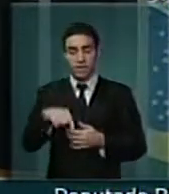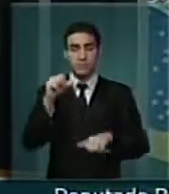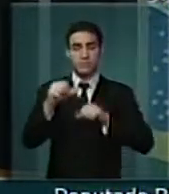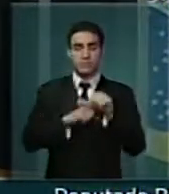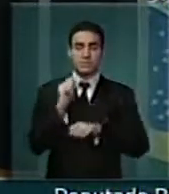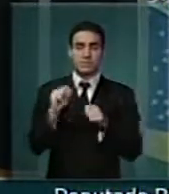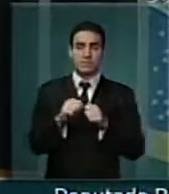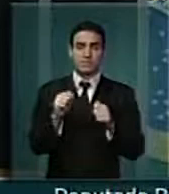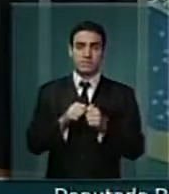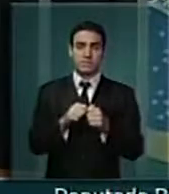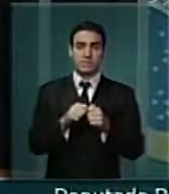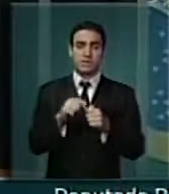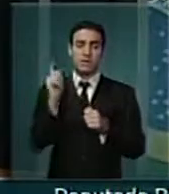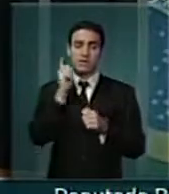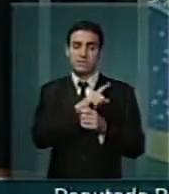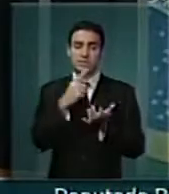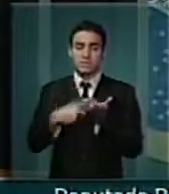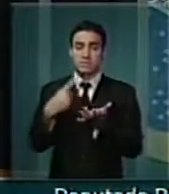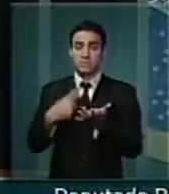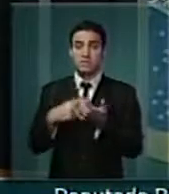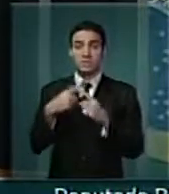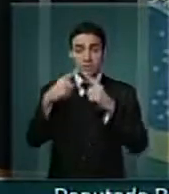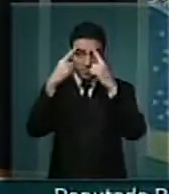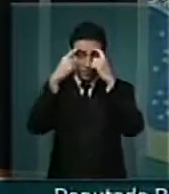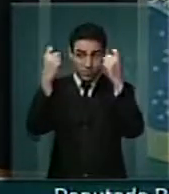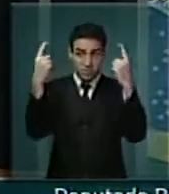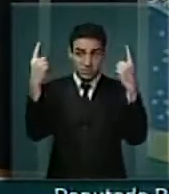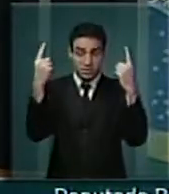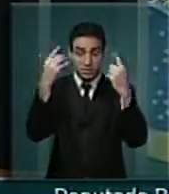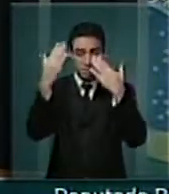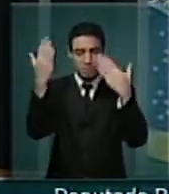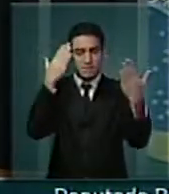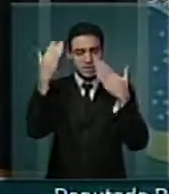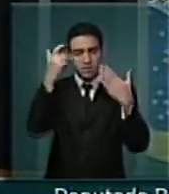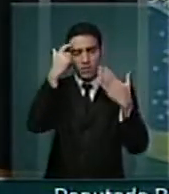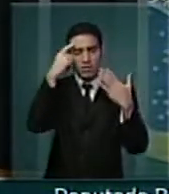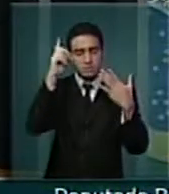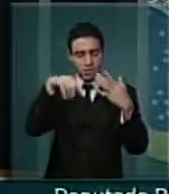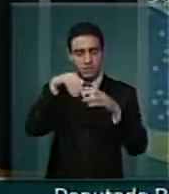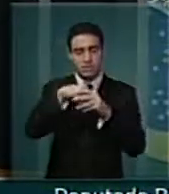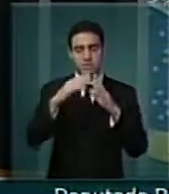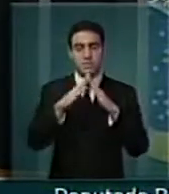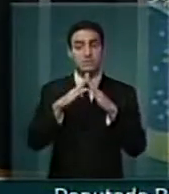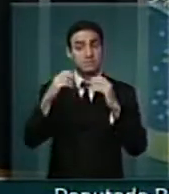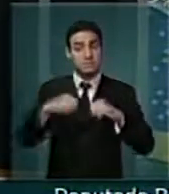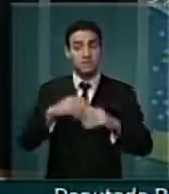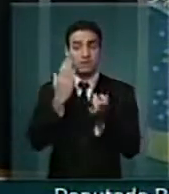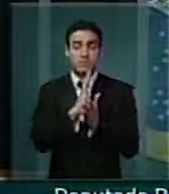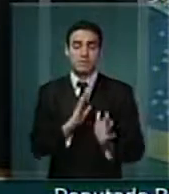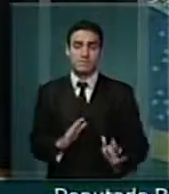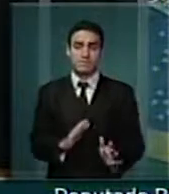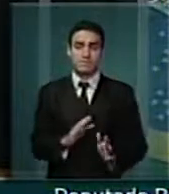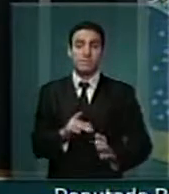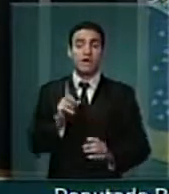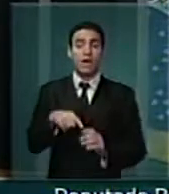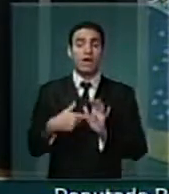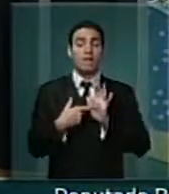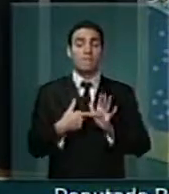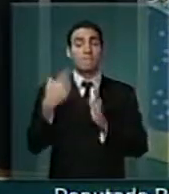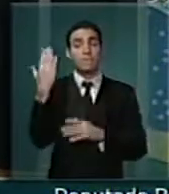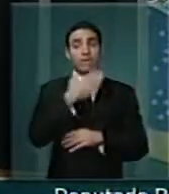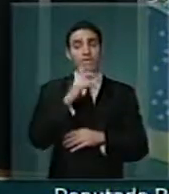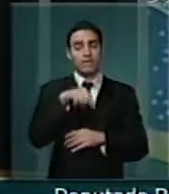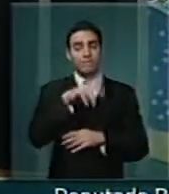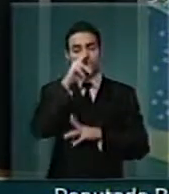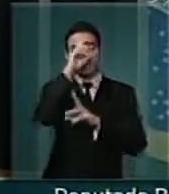surjam. O entendimento de que a violência psicológica é uma violência doméstica que deve ser punida é um indicativo